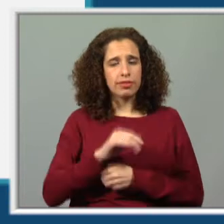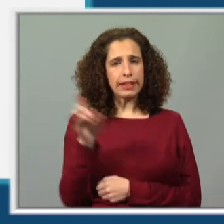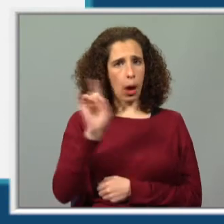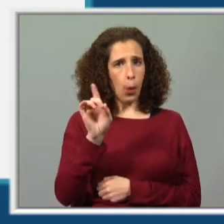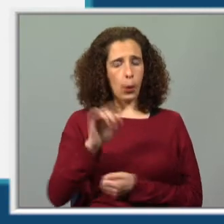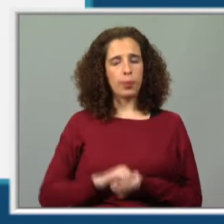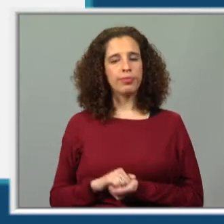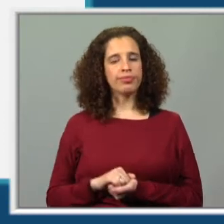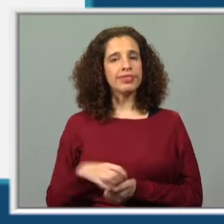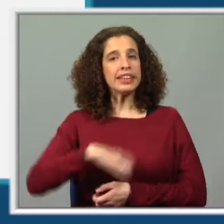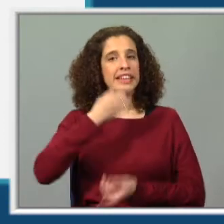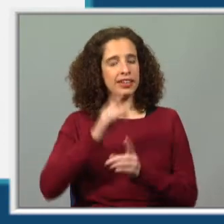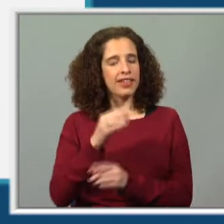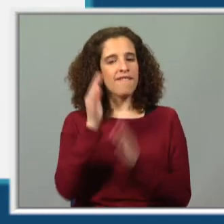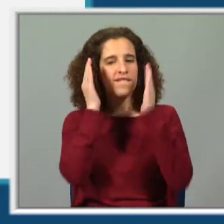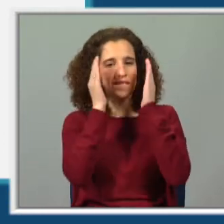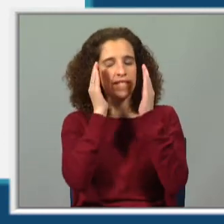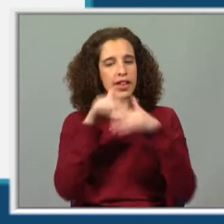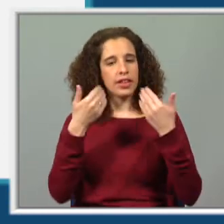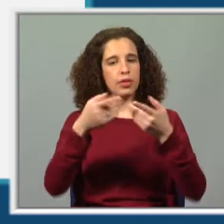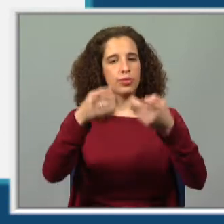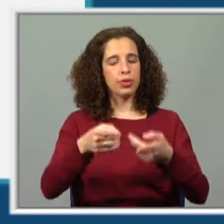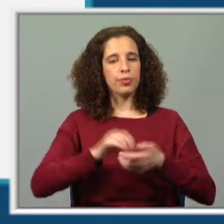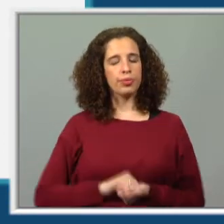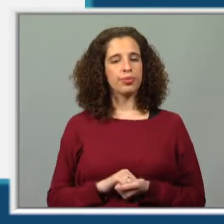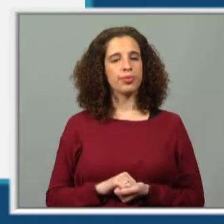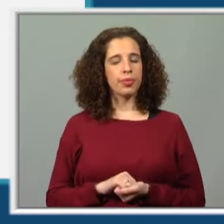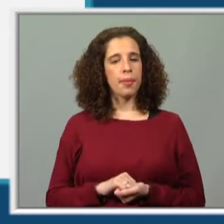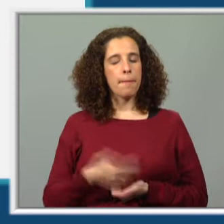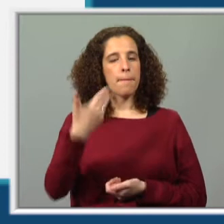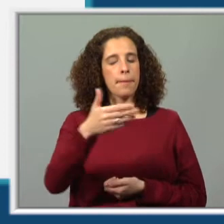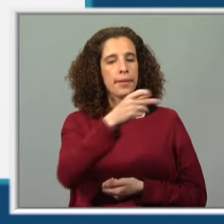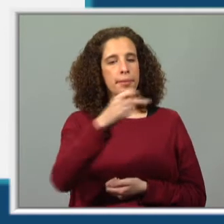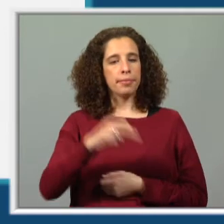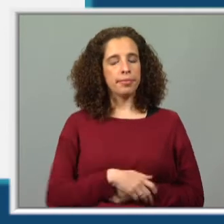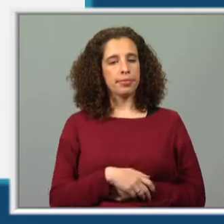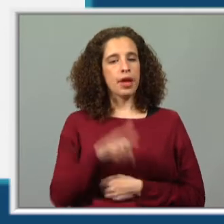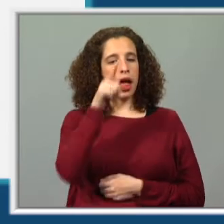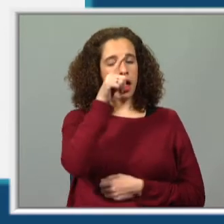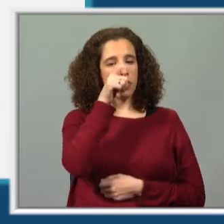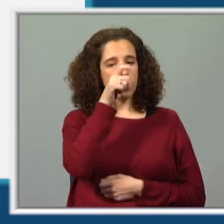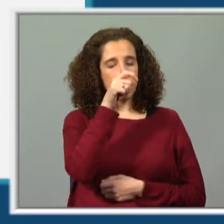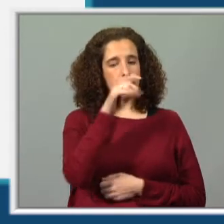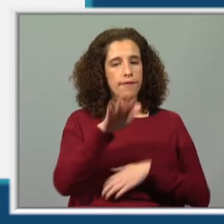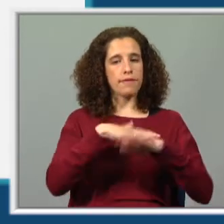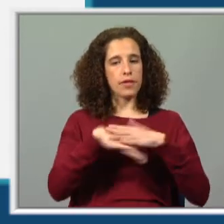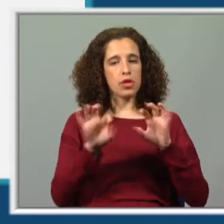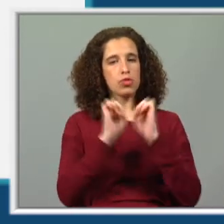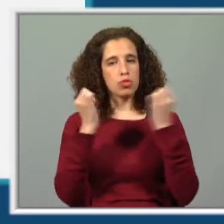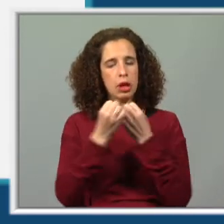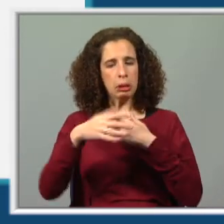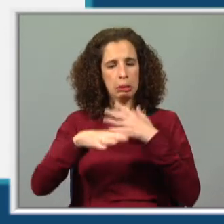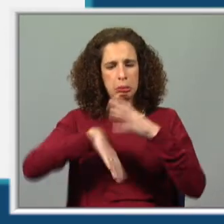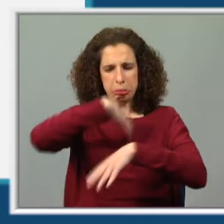Não? Isso quer dizer que estiveram atentos. Vamos então começar. Primeira afirmação. As formigas formam uma